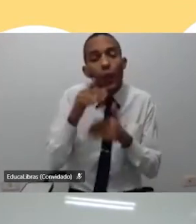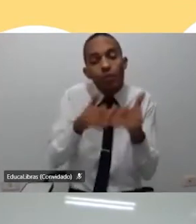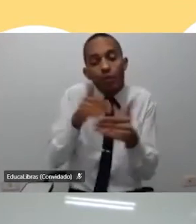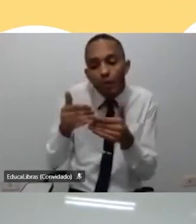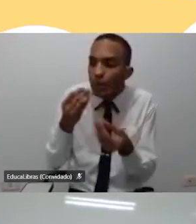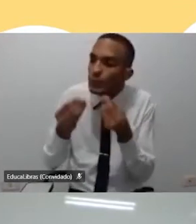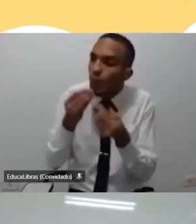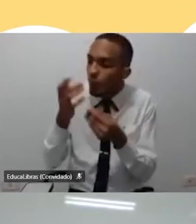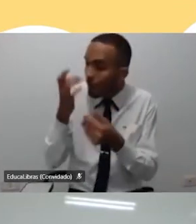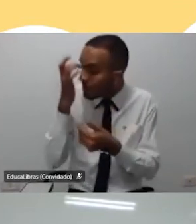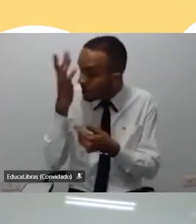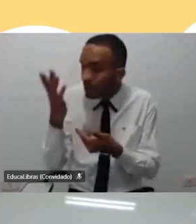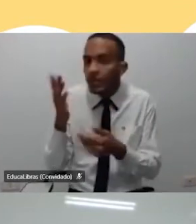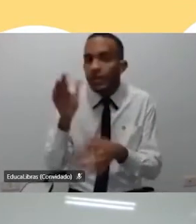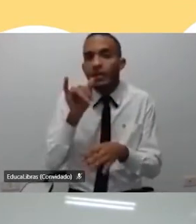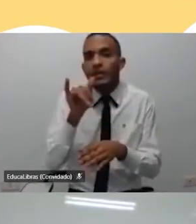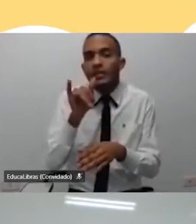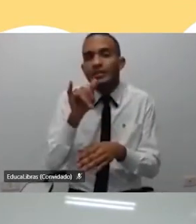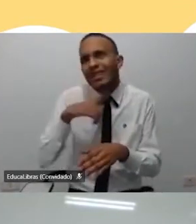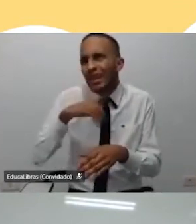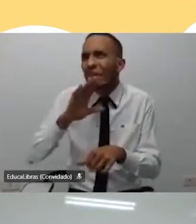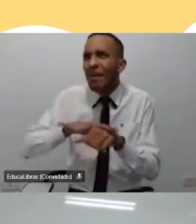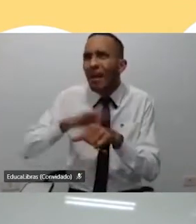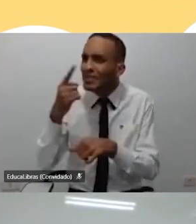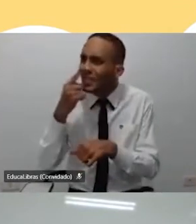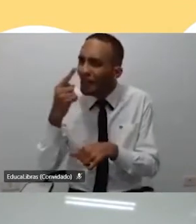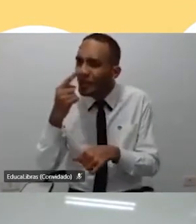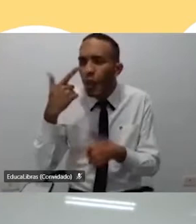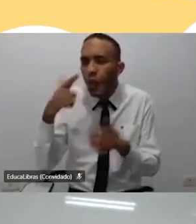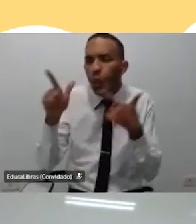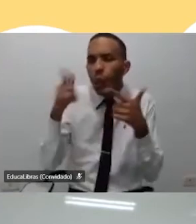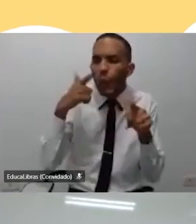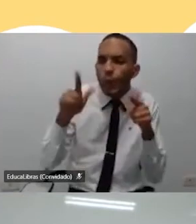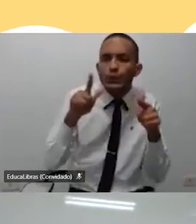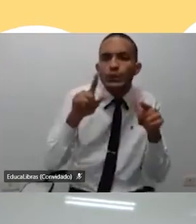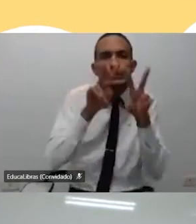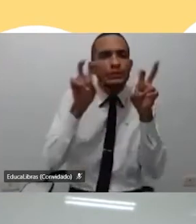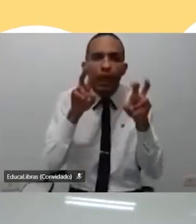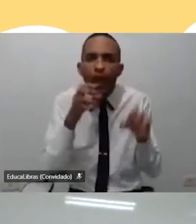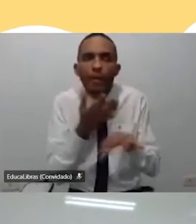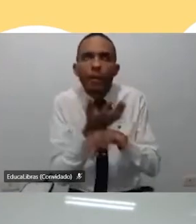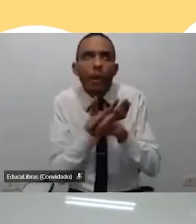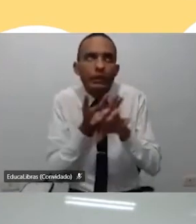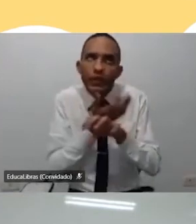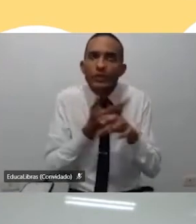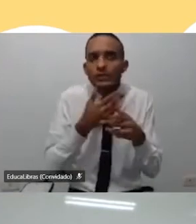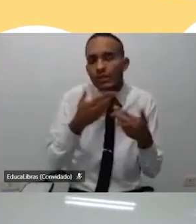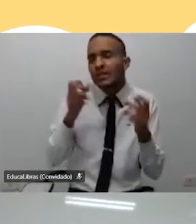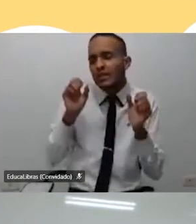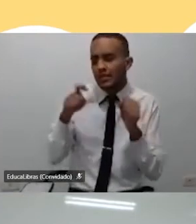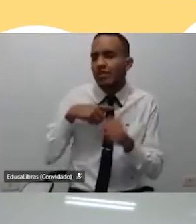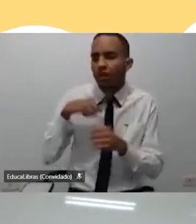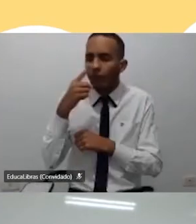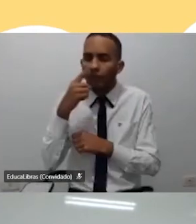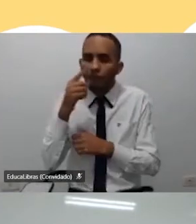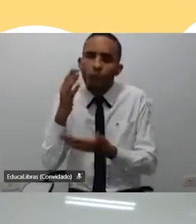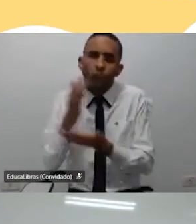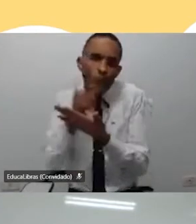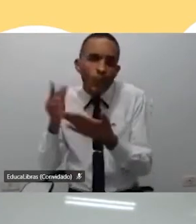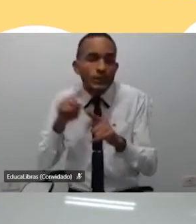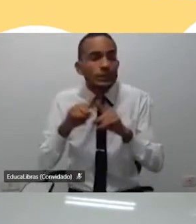facilitação, é claro que a gente tem mais afinidade com algum conteúdo, com alguma matéria ou alguma disciplina, sim, né? Eu acho